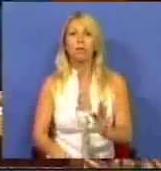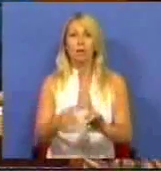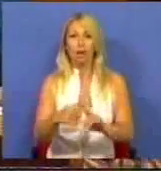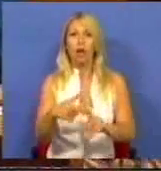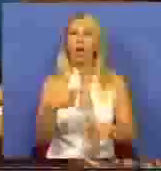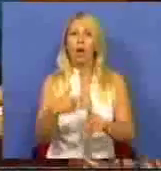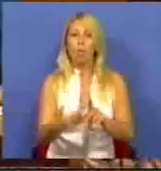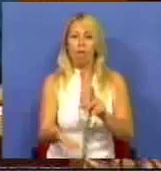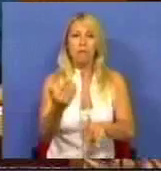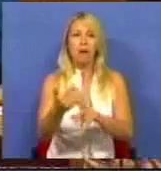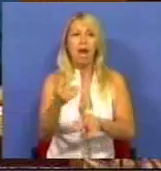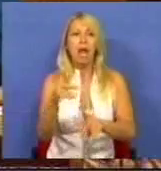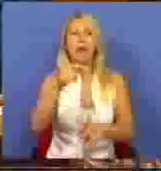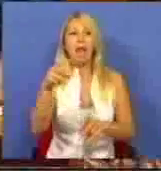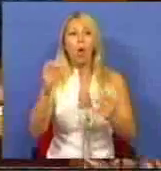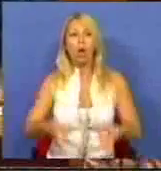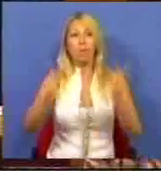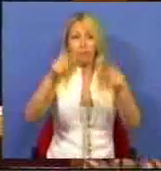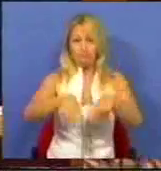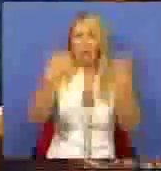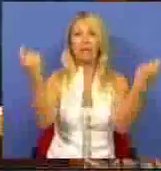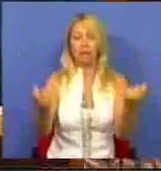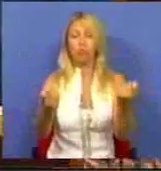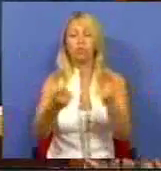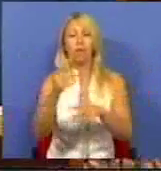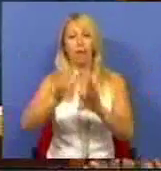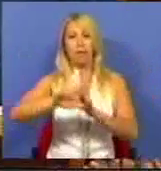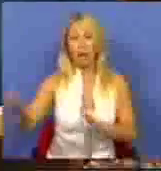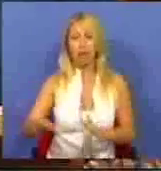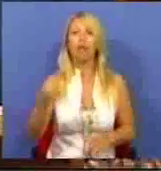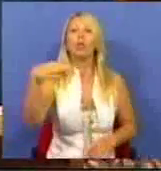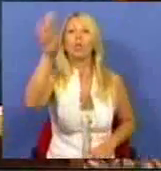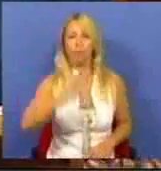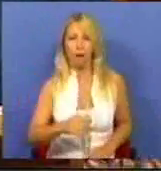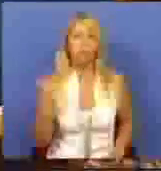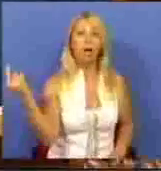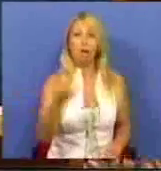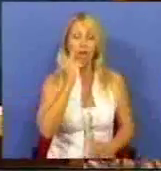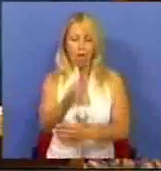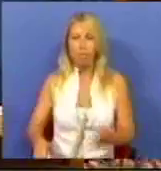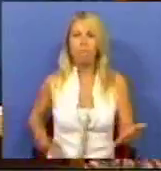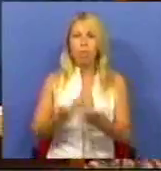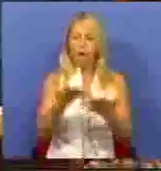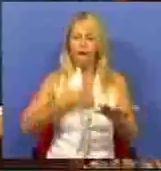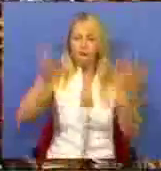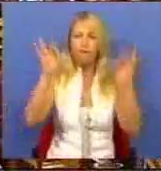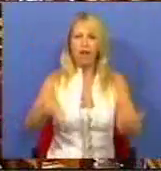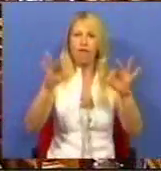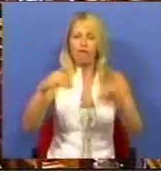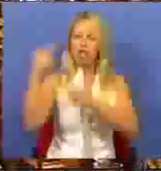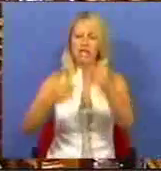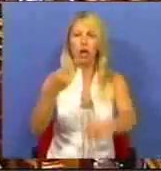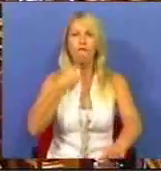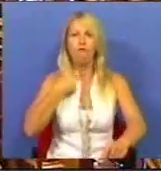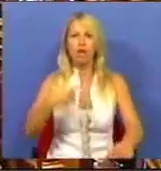dos partidos da direita e do PS. Nós propomos-nos romper o ciclo vicioso da